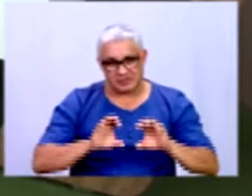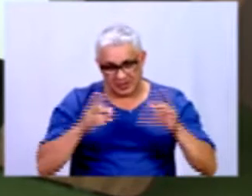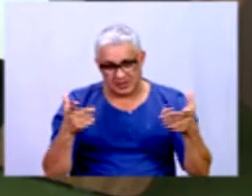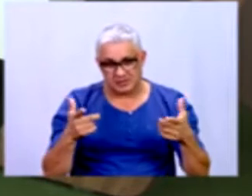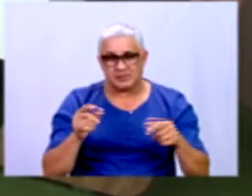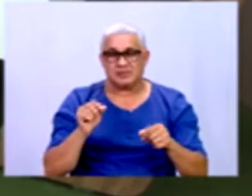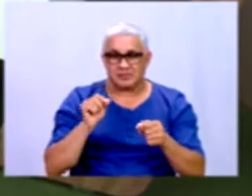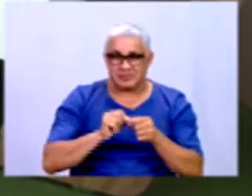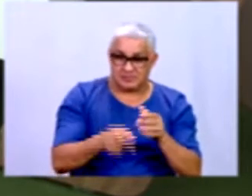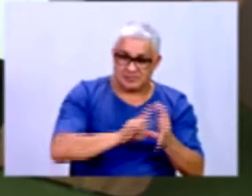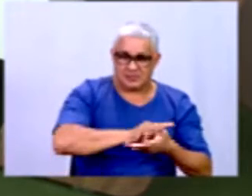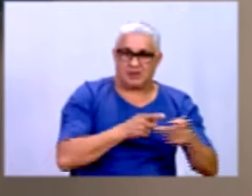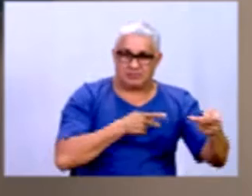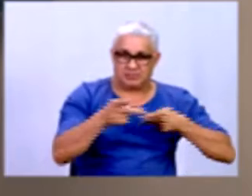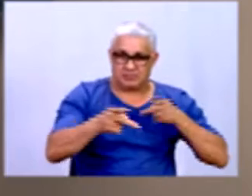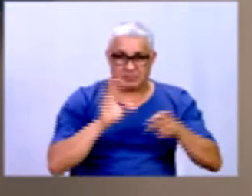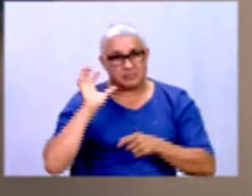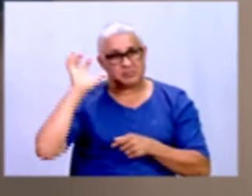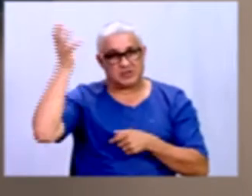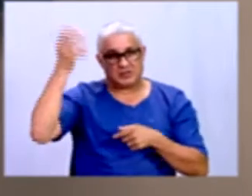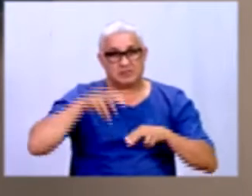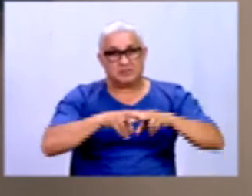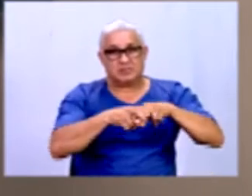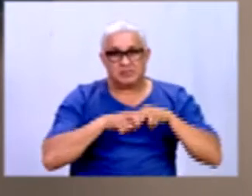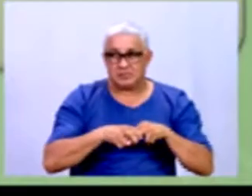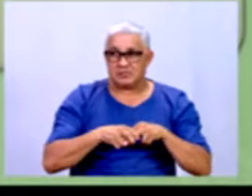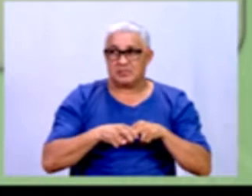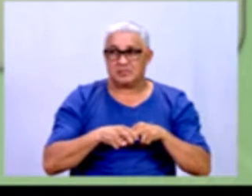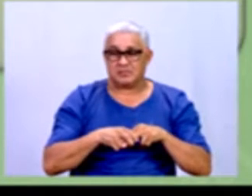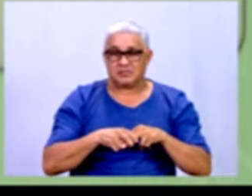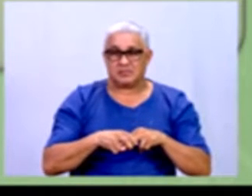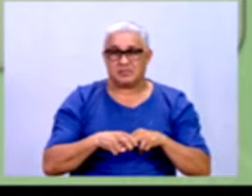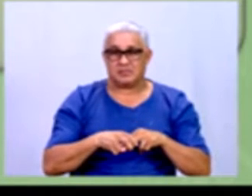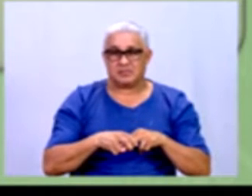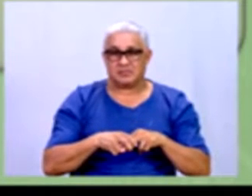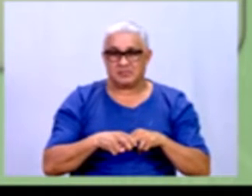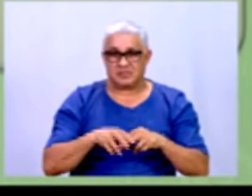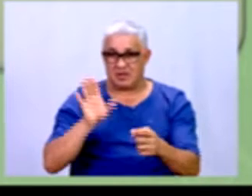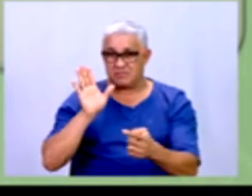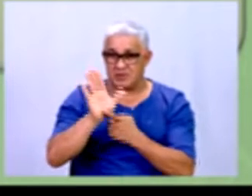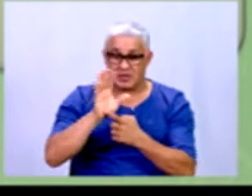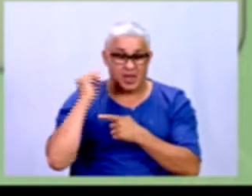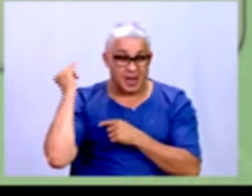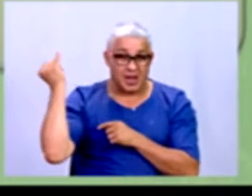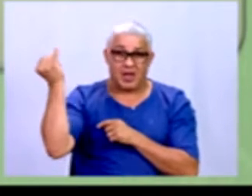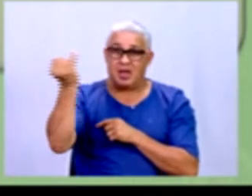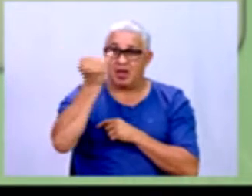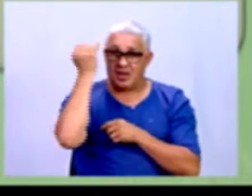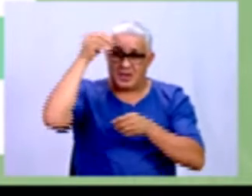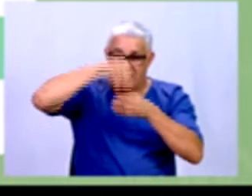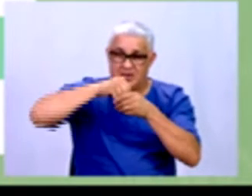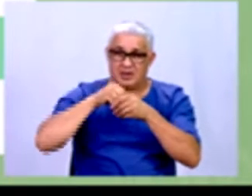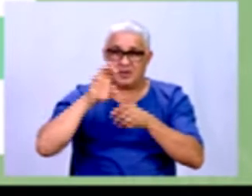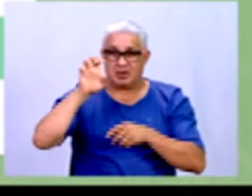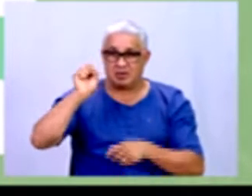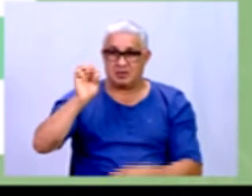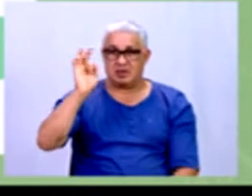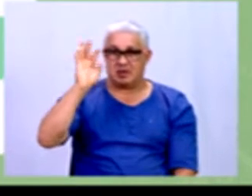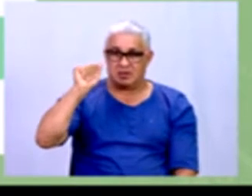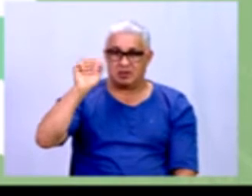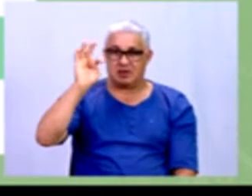planejamento para resolver. Por isso que está bem destacado aqui, que o planejamento é super importante dentro da estatística, né?